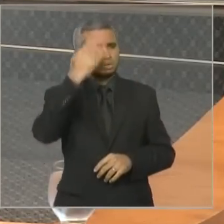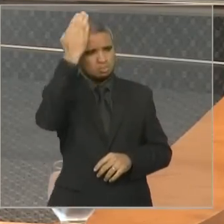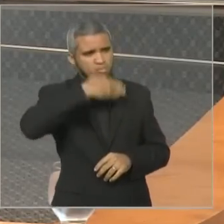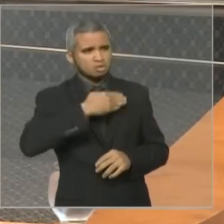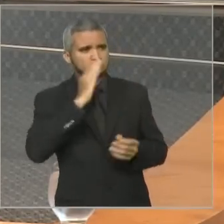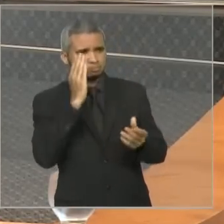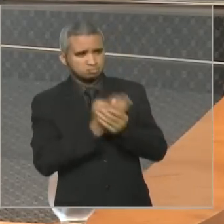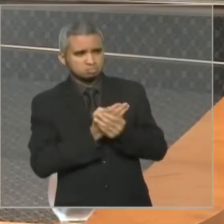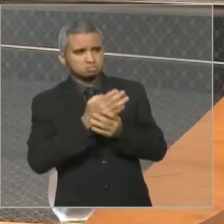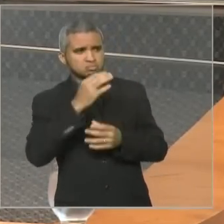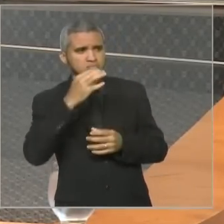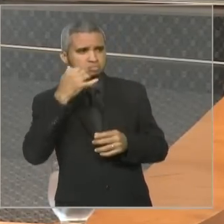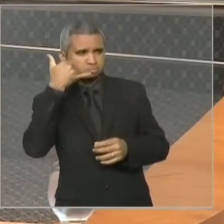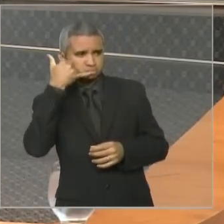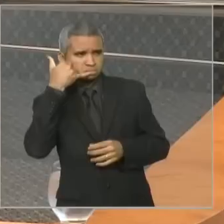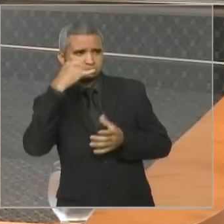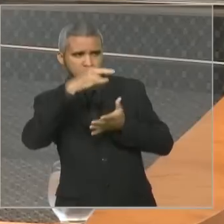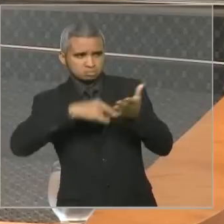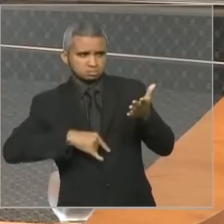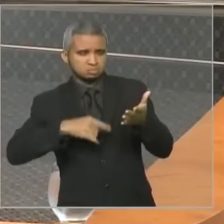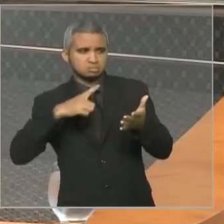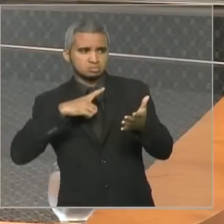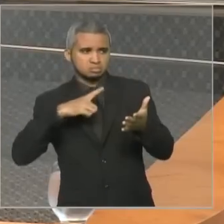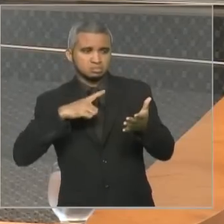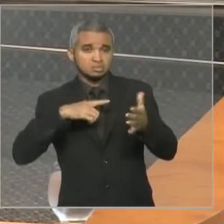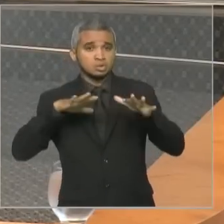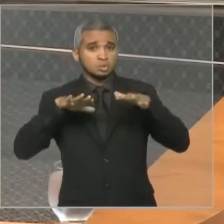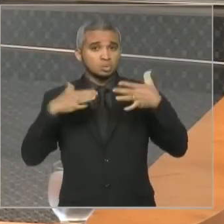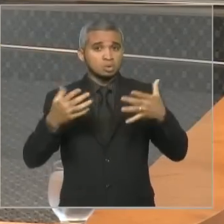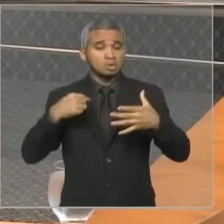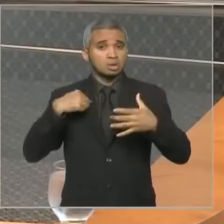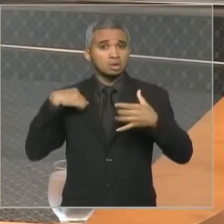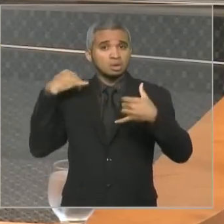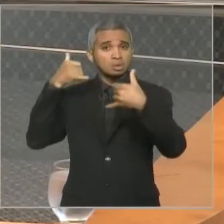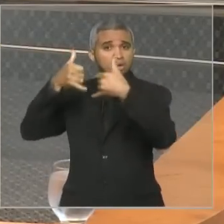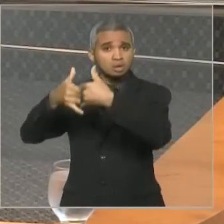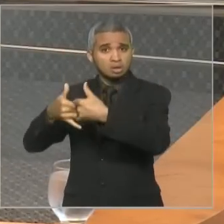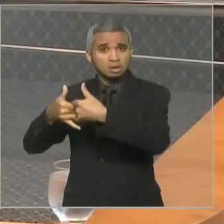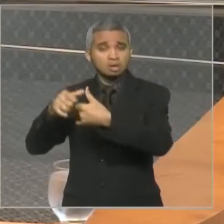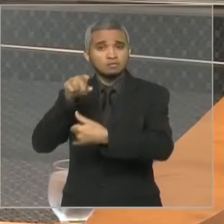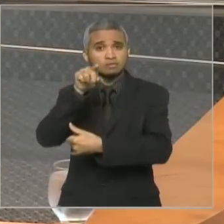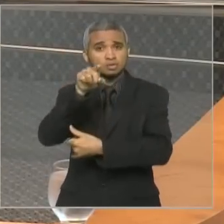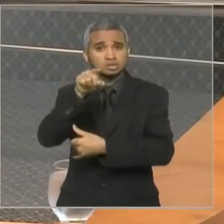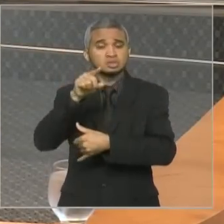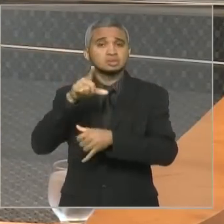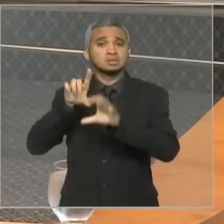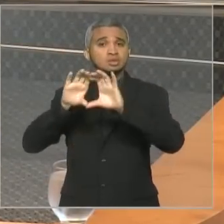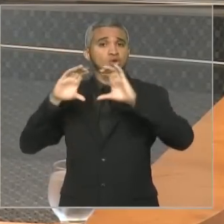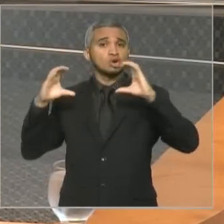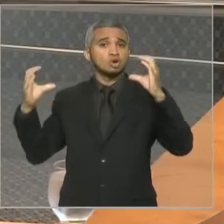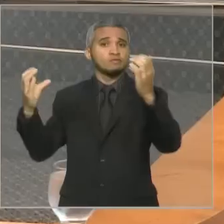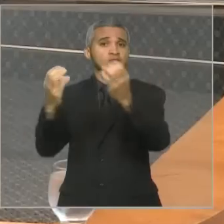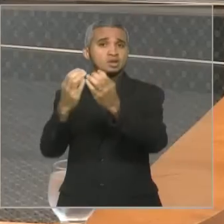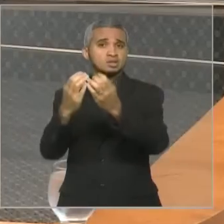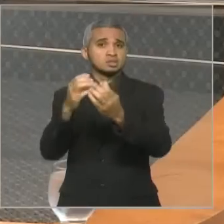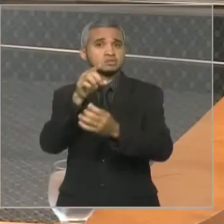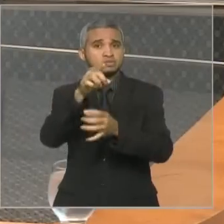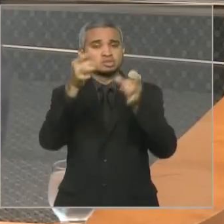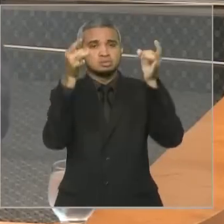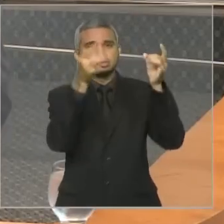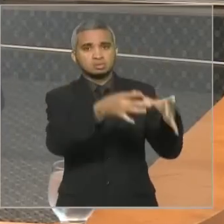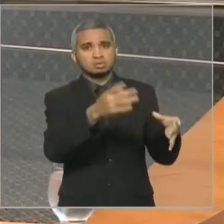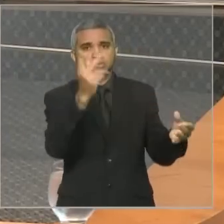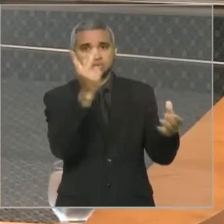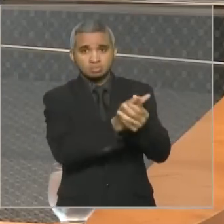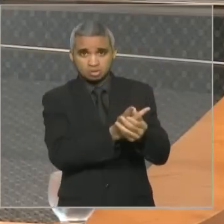são gravadas. que quando eu liguei para você, o senhor estava numa conferência e não estava mais no Procon. Você já tinha deixado o Procon. Você estava